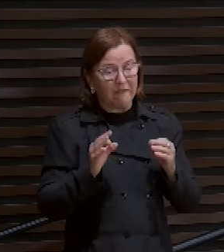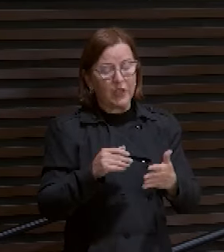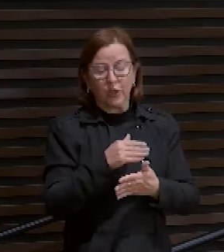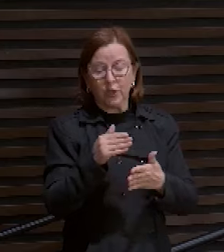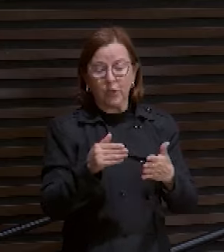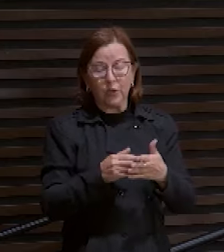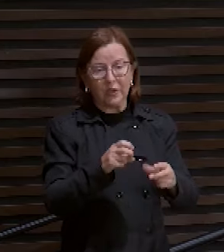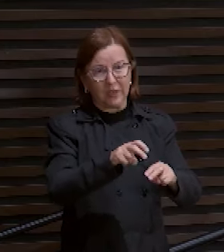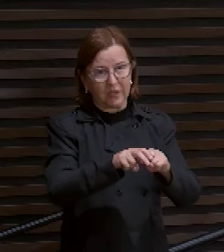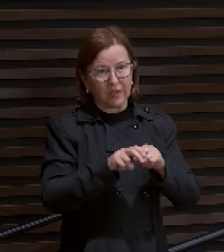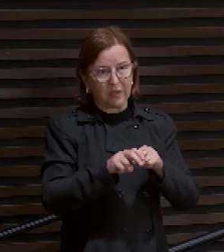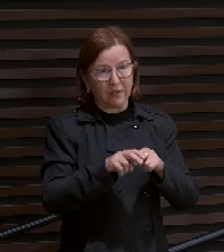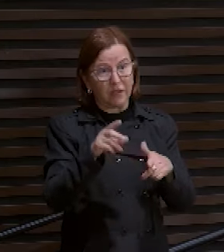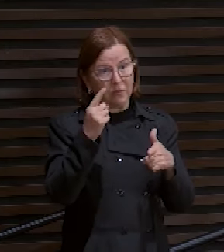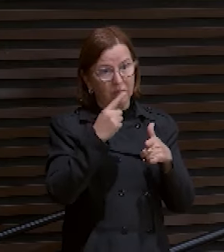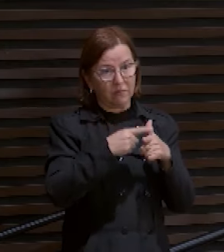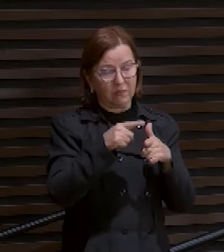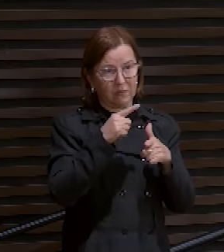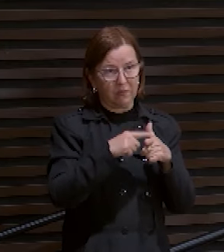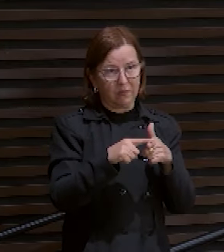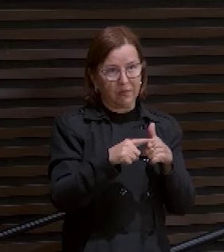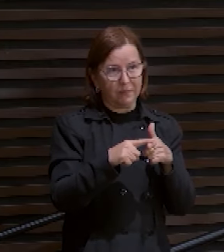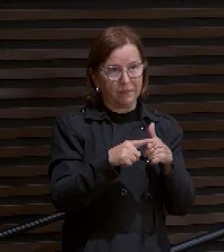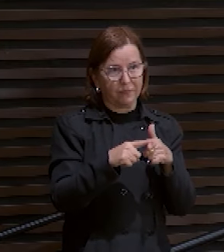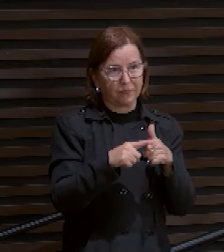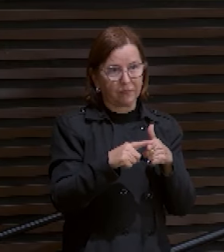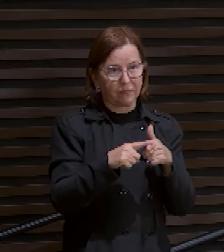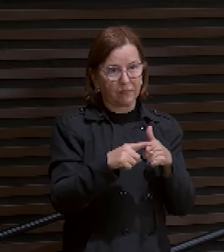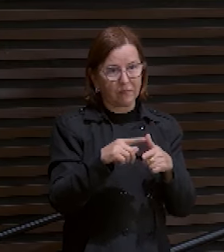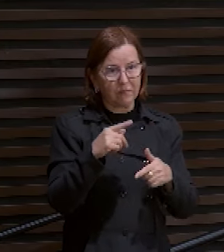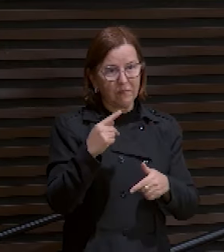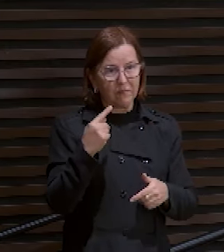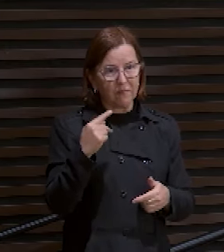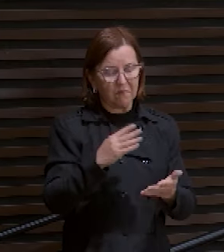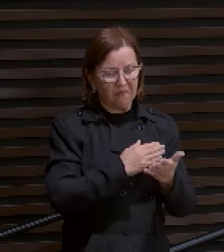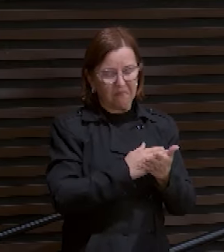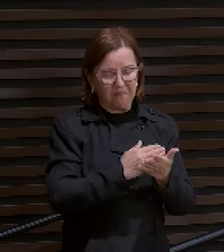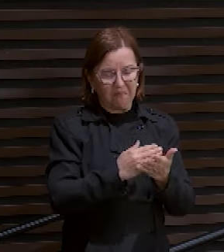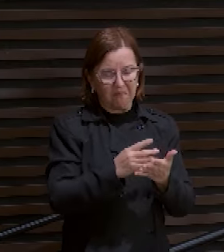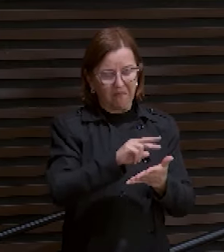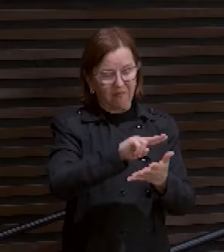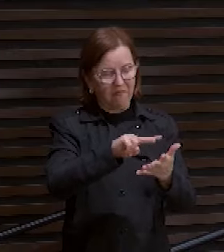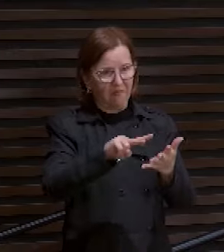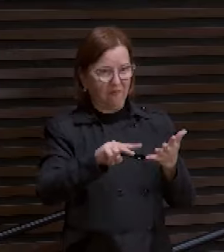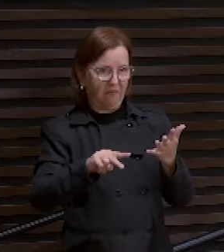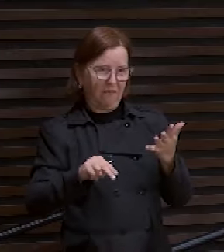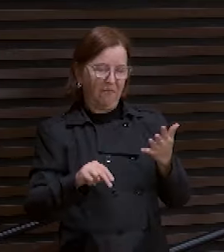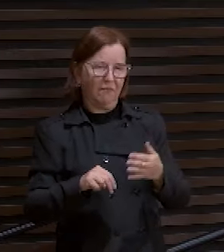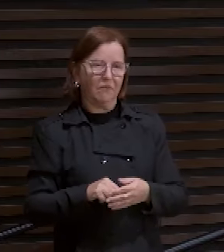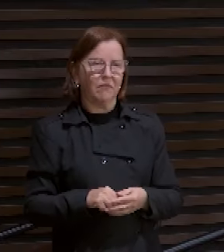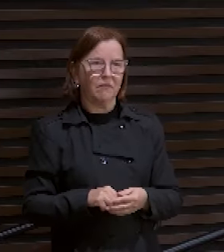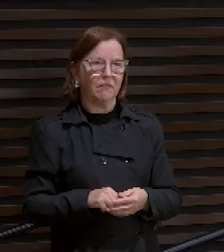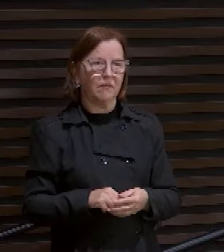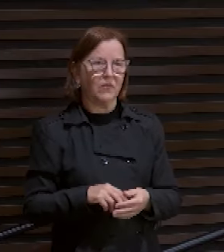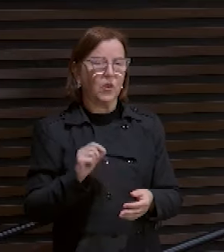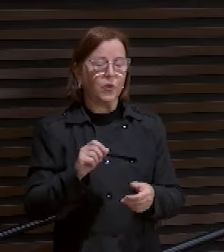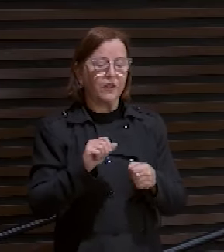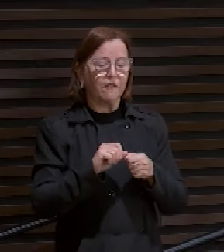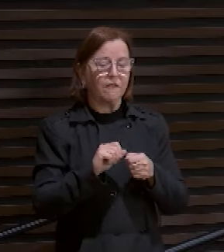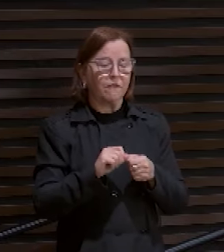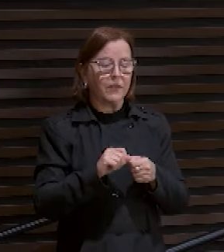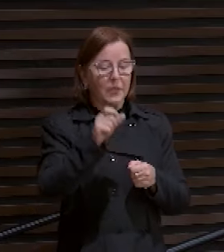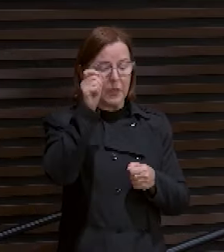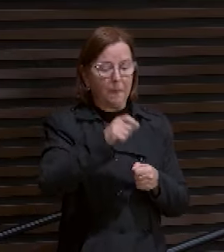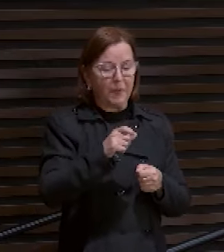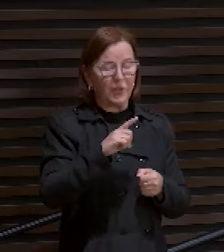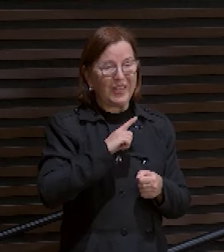as causas de um problema e as suas origens diversas. O que que leva uma pessoa à depressão?